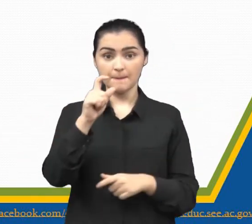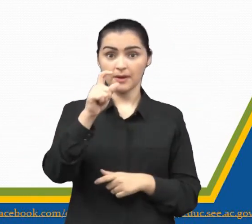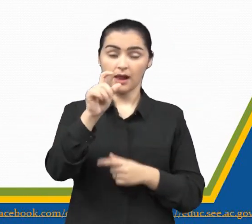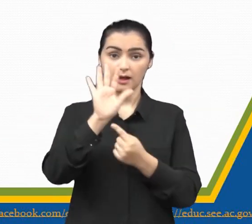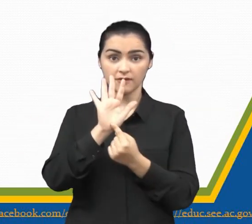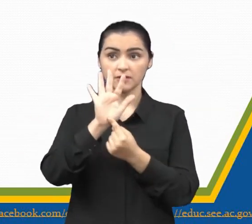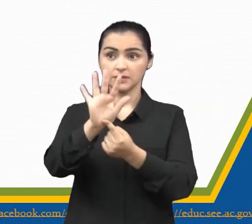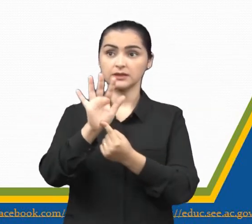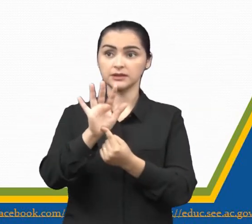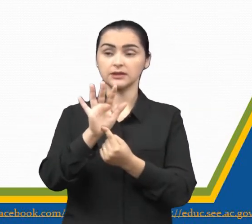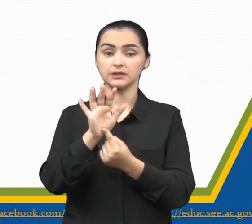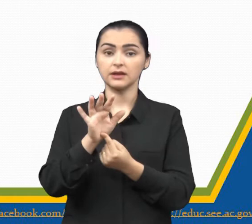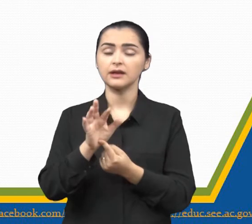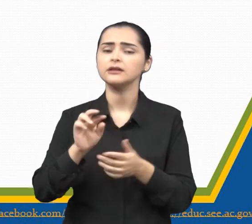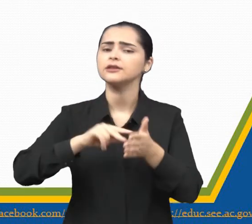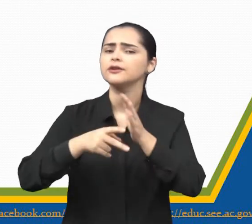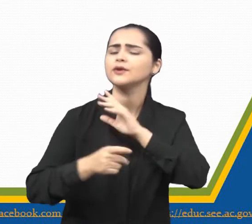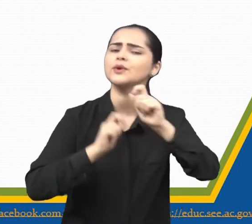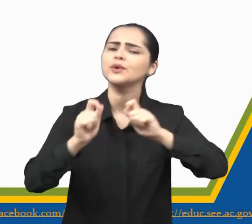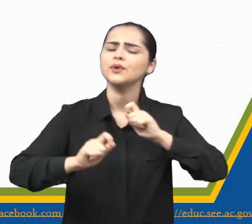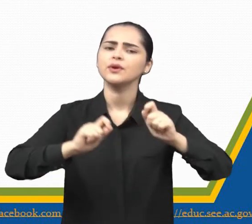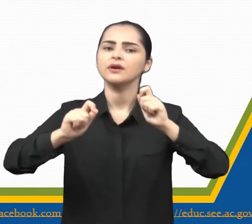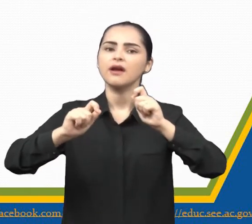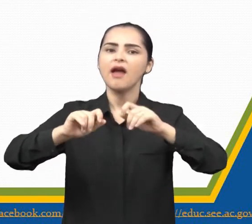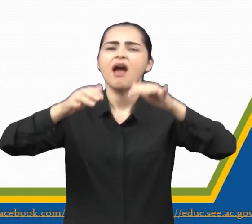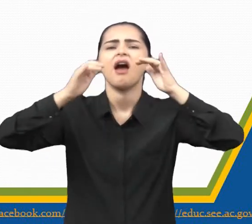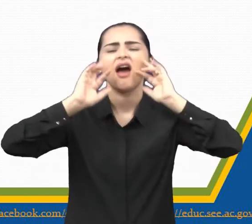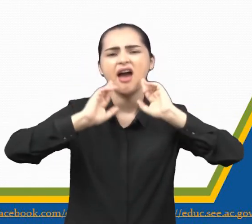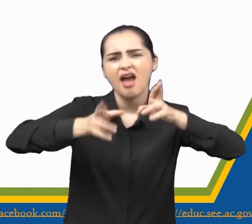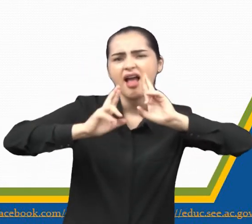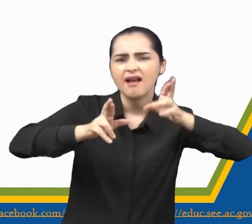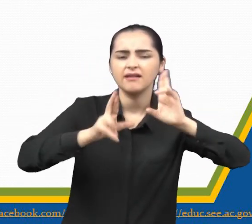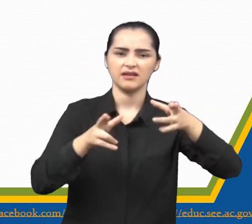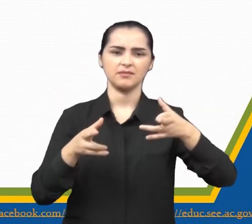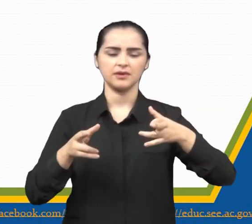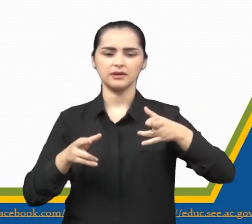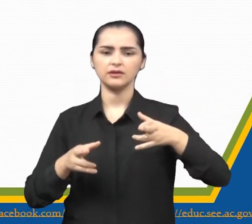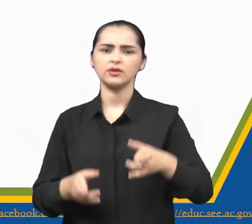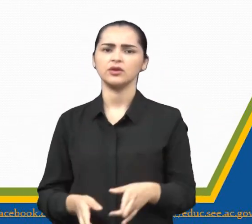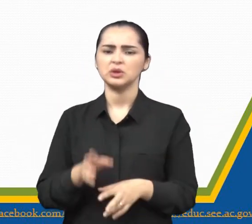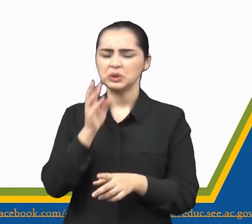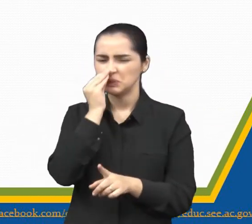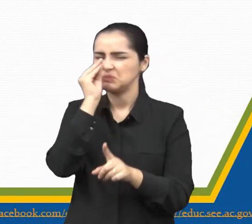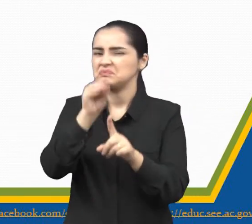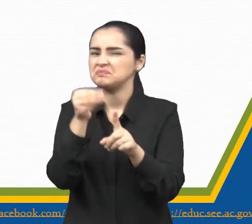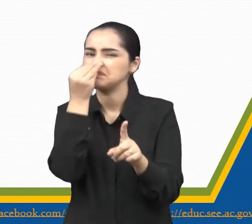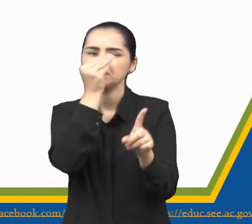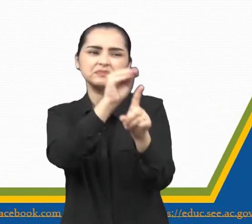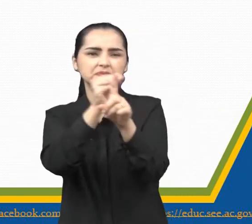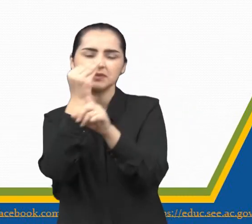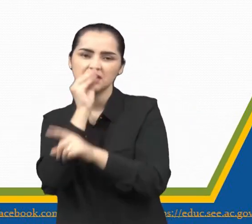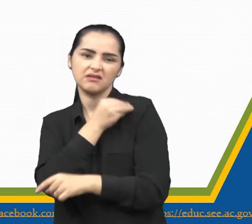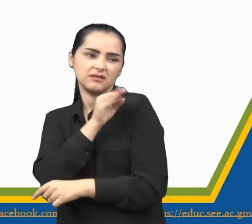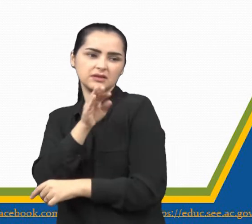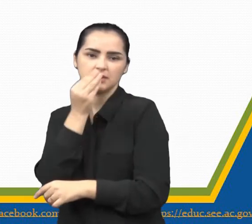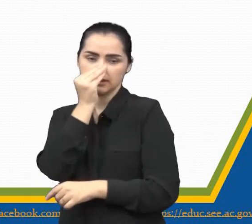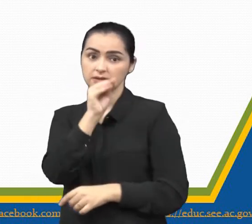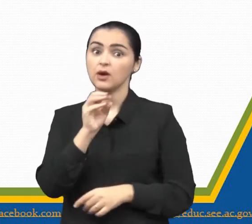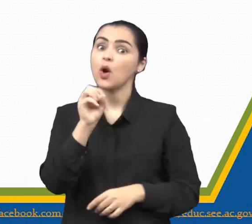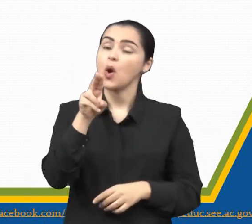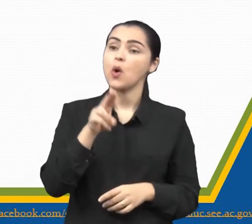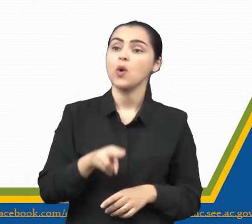A. Reclamando. B. Humilhando. C. Orgulhando. D. Sonhando.